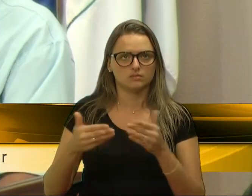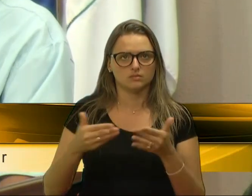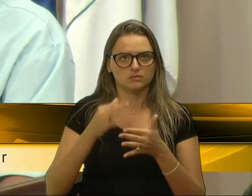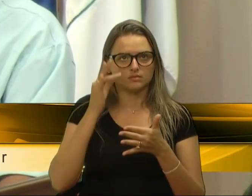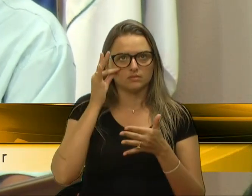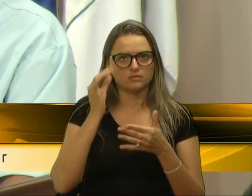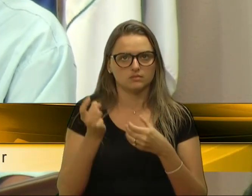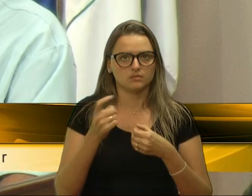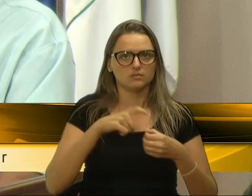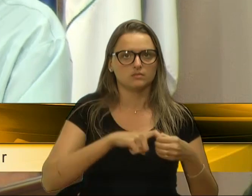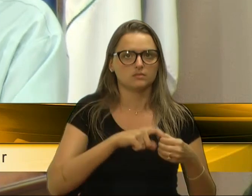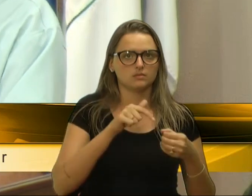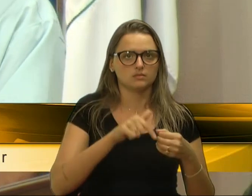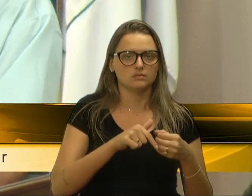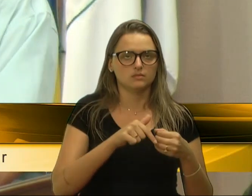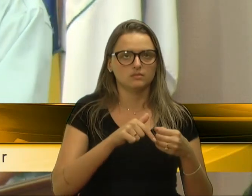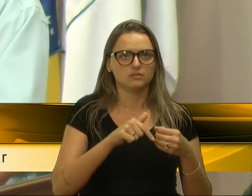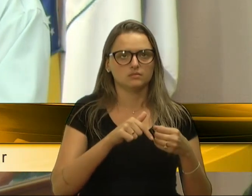voltando aqui na casa,